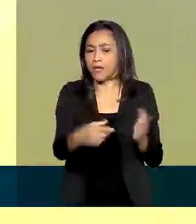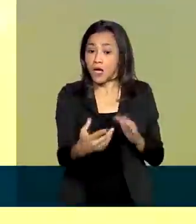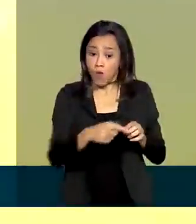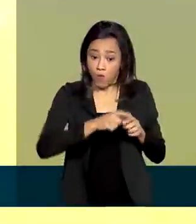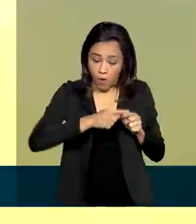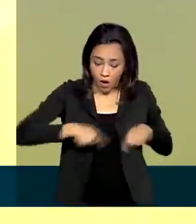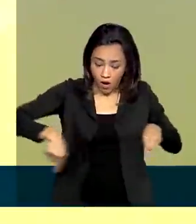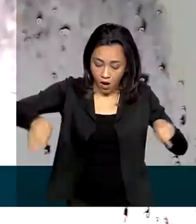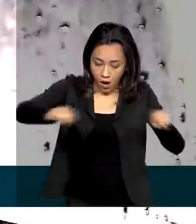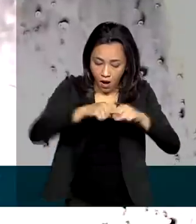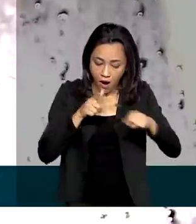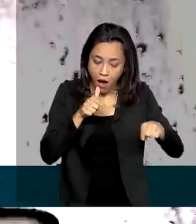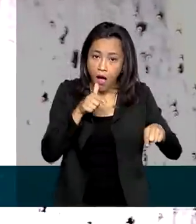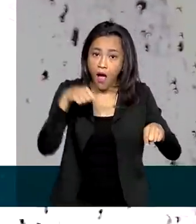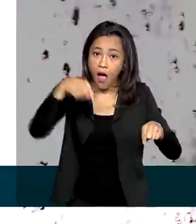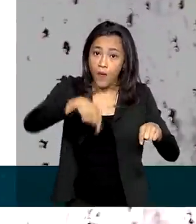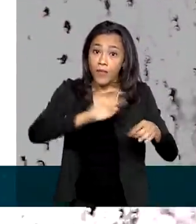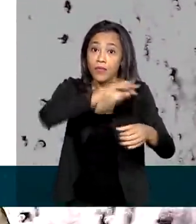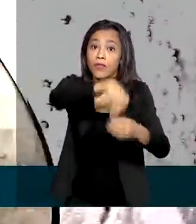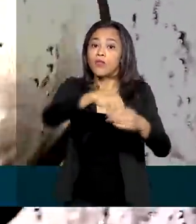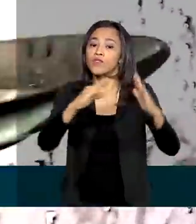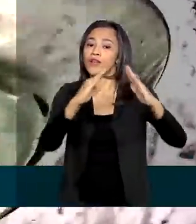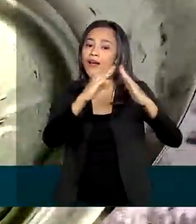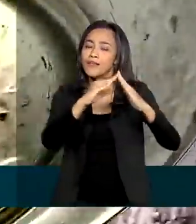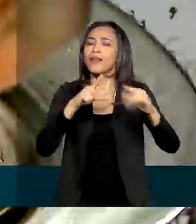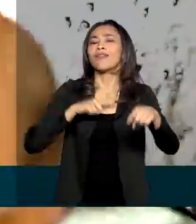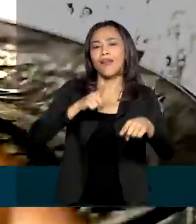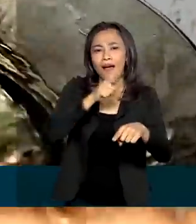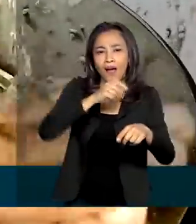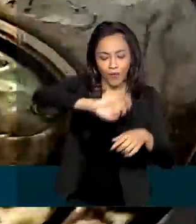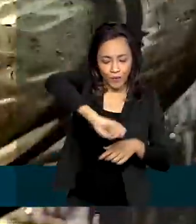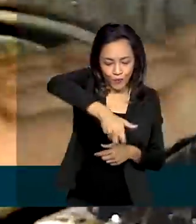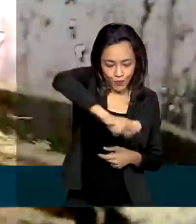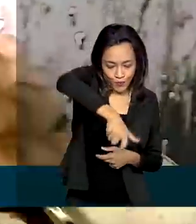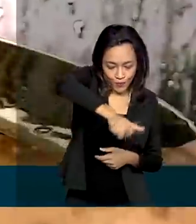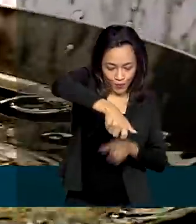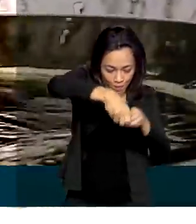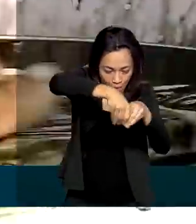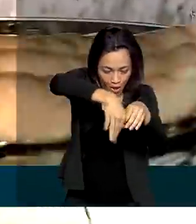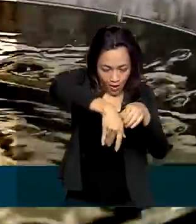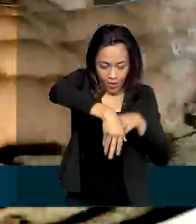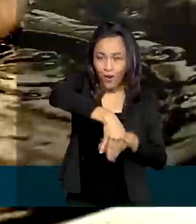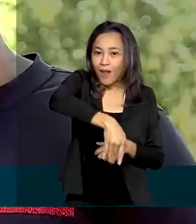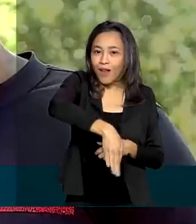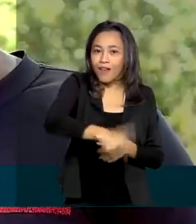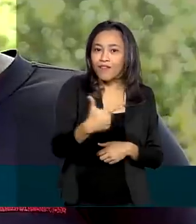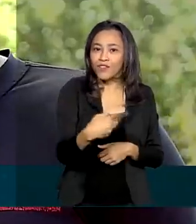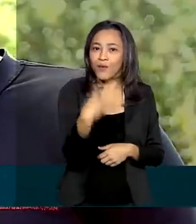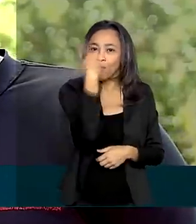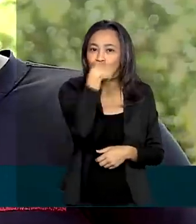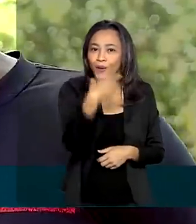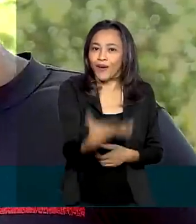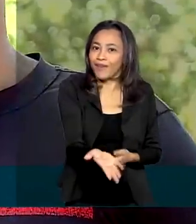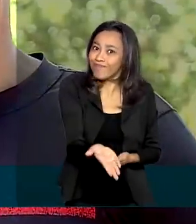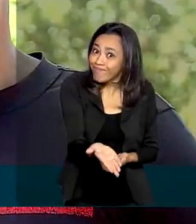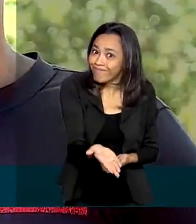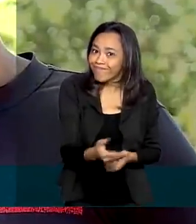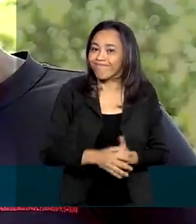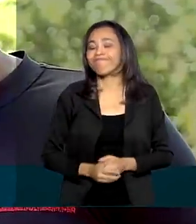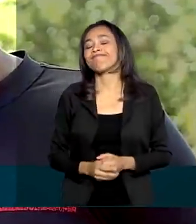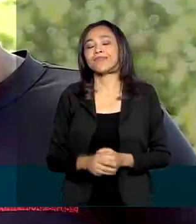um poço artesiano. Dentro de casa, a água sai da torneira 24 horas por dia. Nós recebemos casa